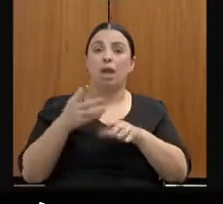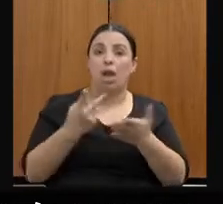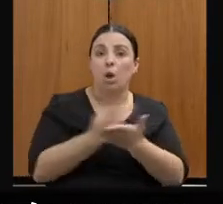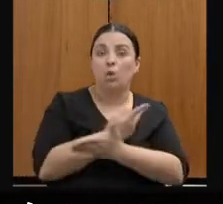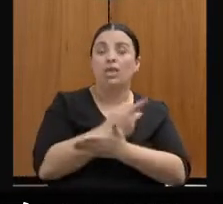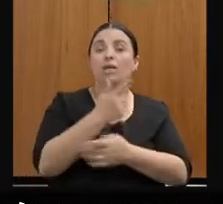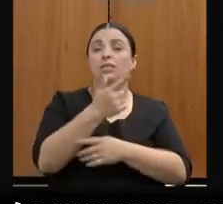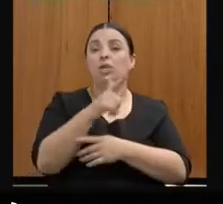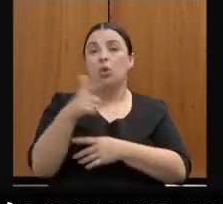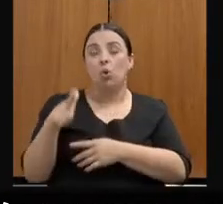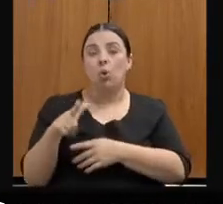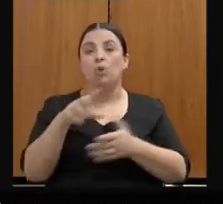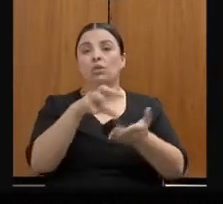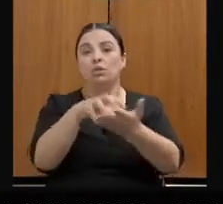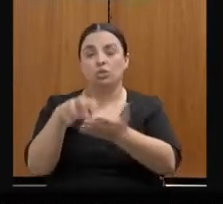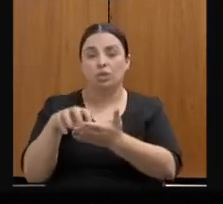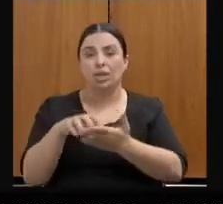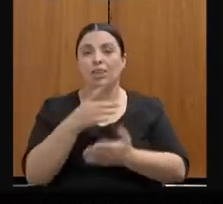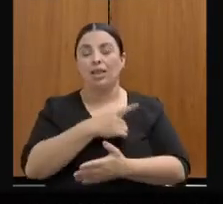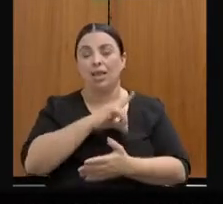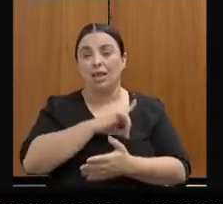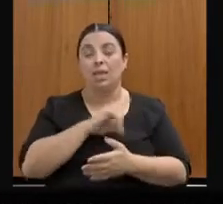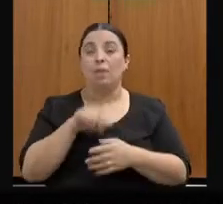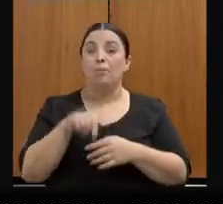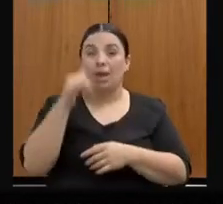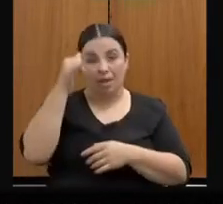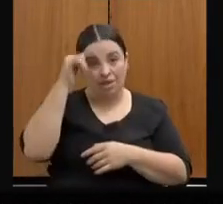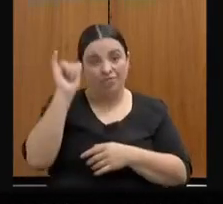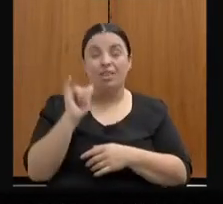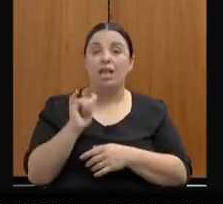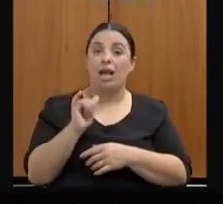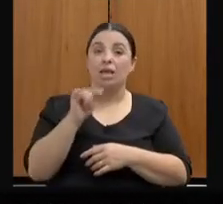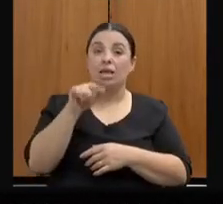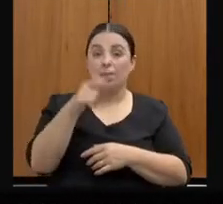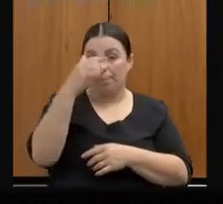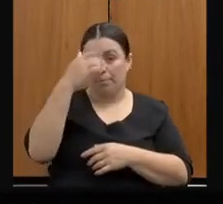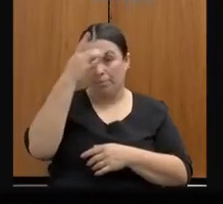evitar a reincidência. importante a fazer esse trabalho também com agressor.